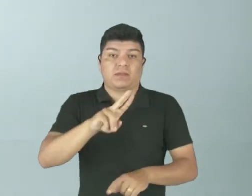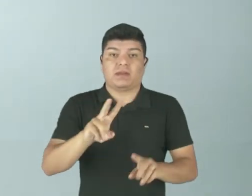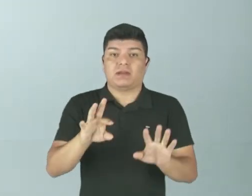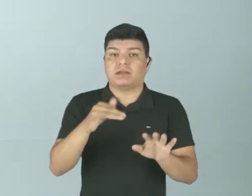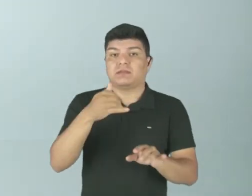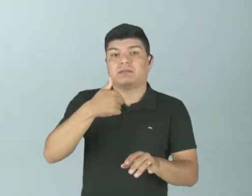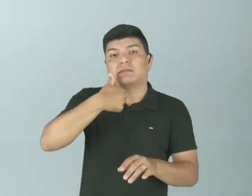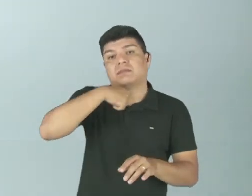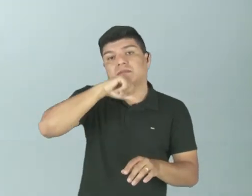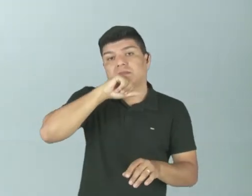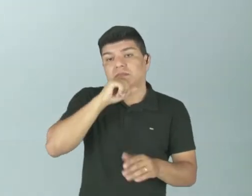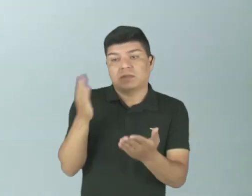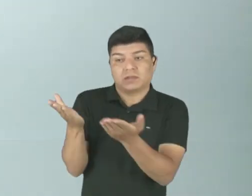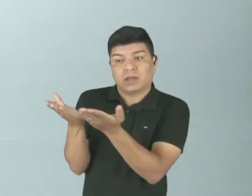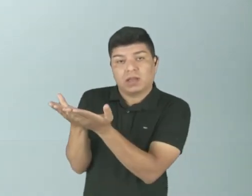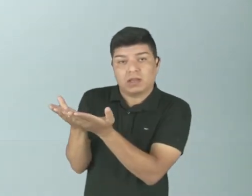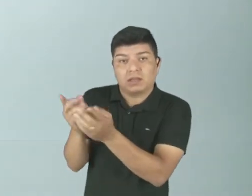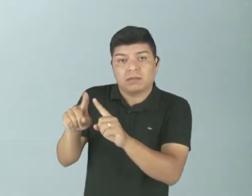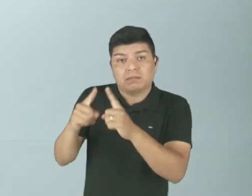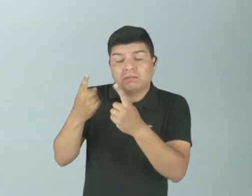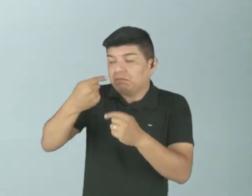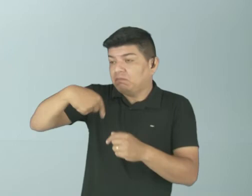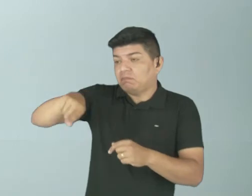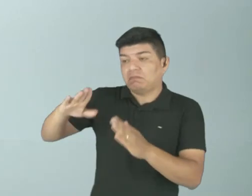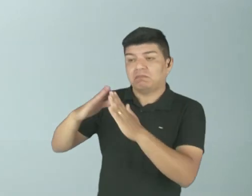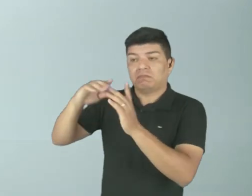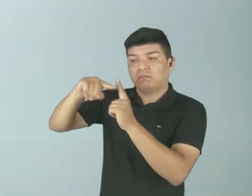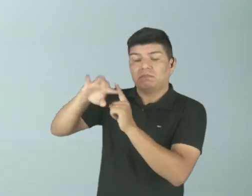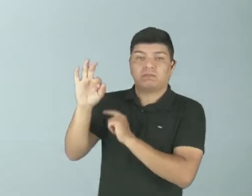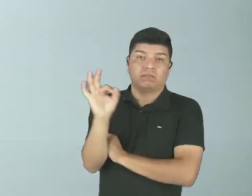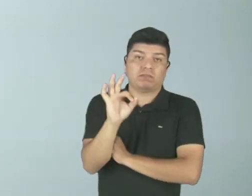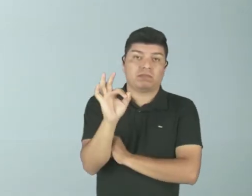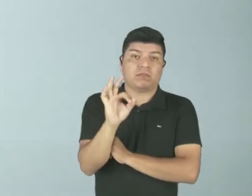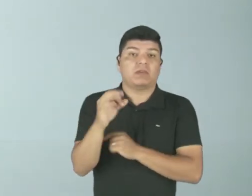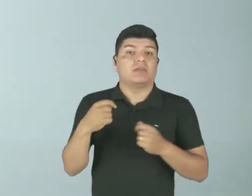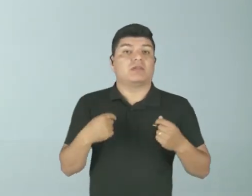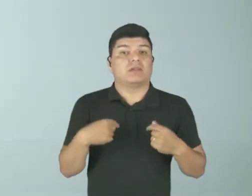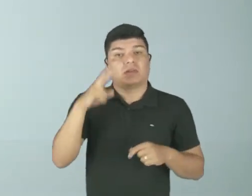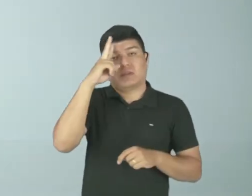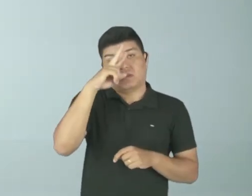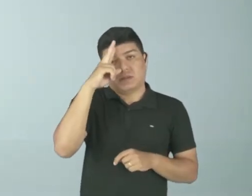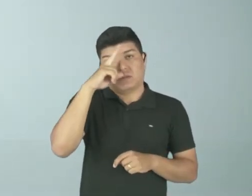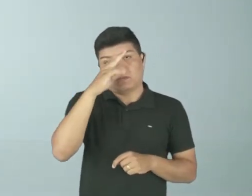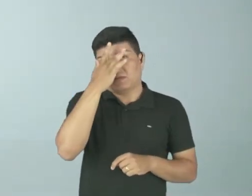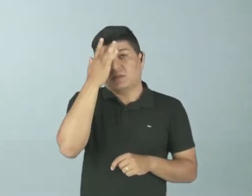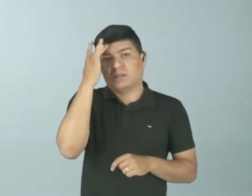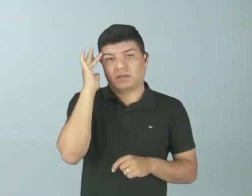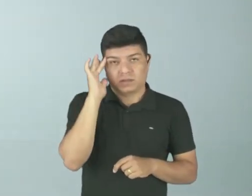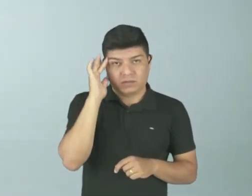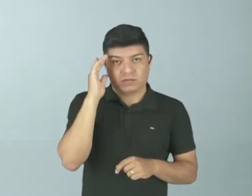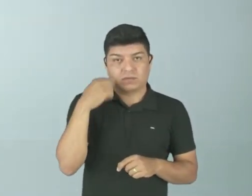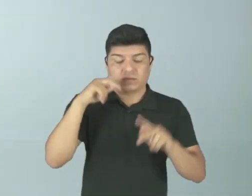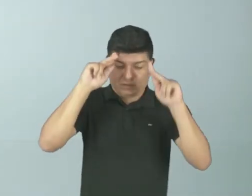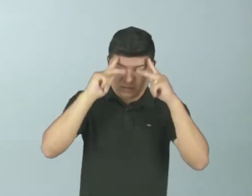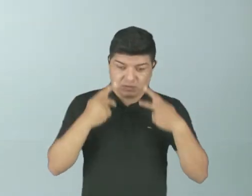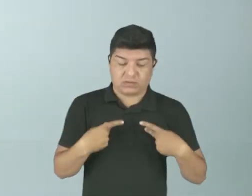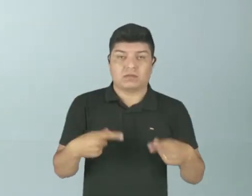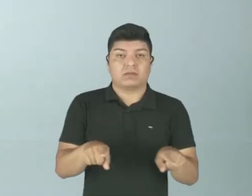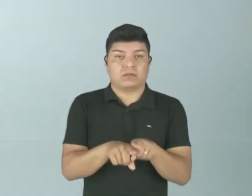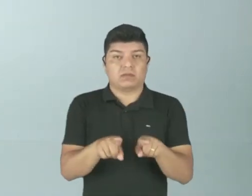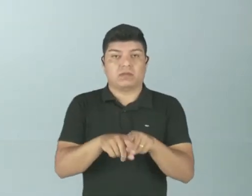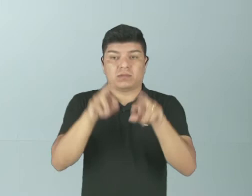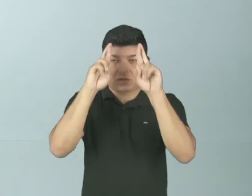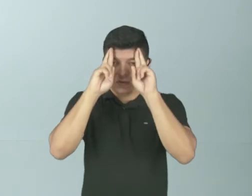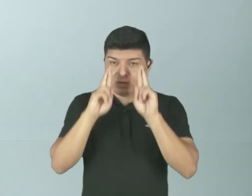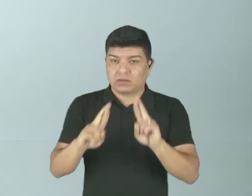tem a mãe que é evangélica, mas ele não vai lá na igreja. Então a necessidade de lembrar dessas pessoas, elas são seres humanos e precisam